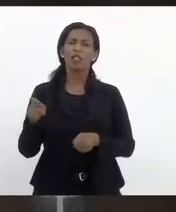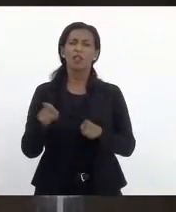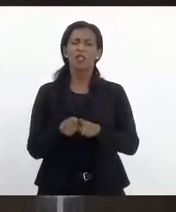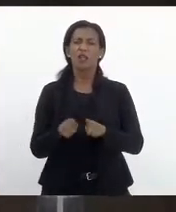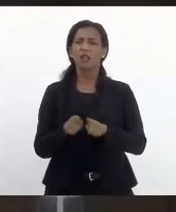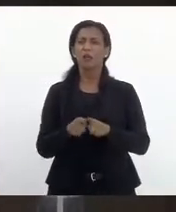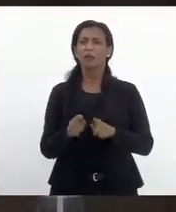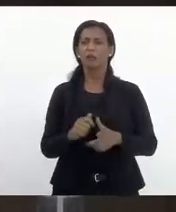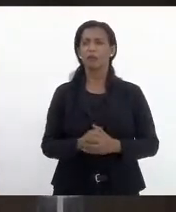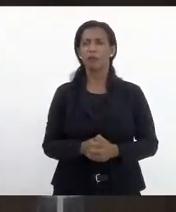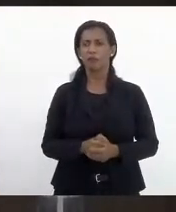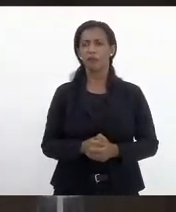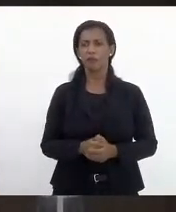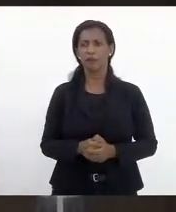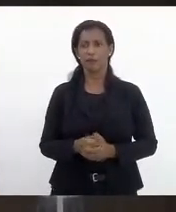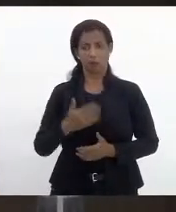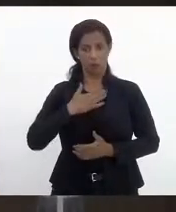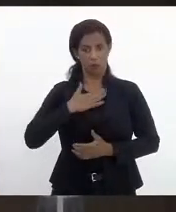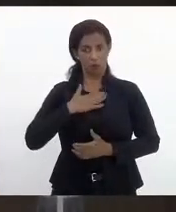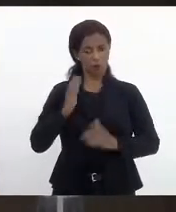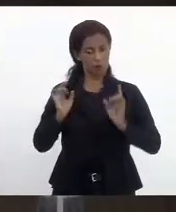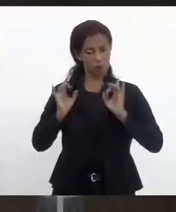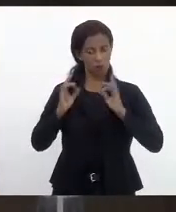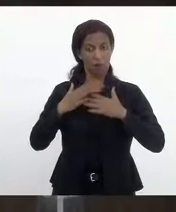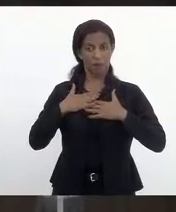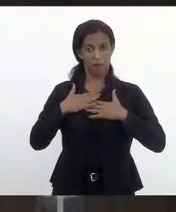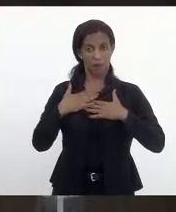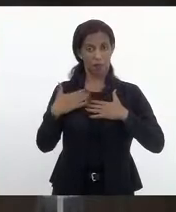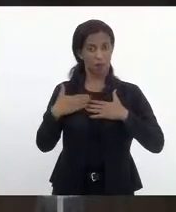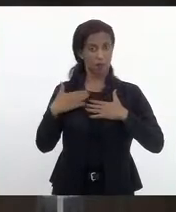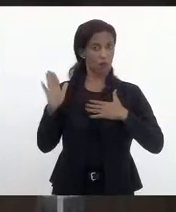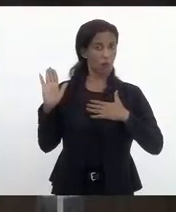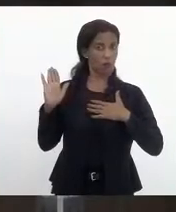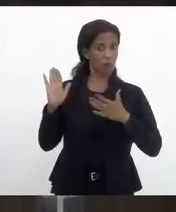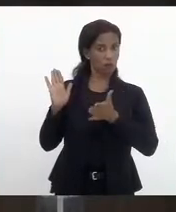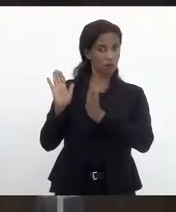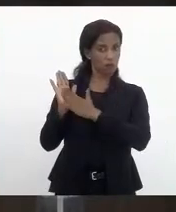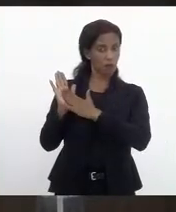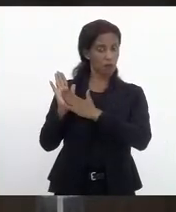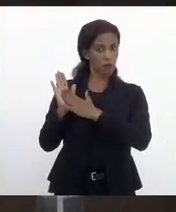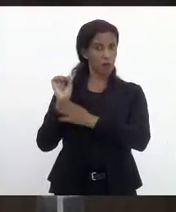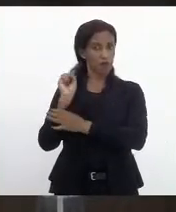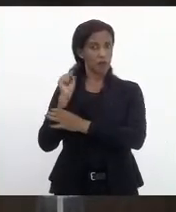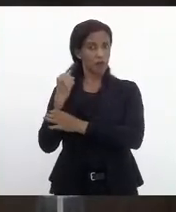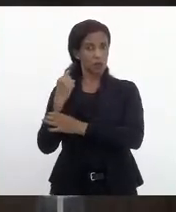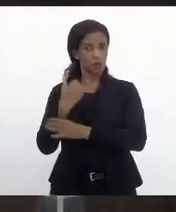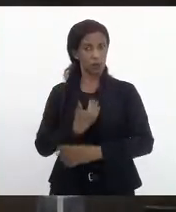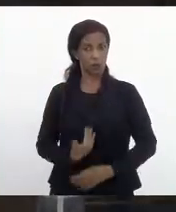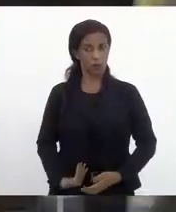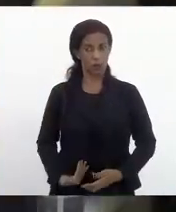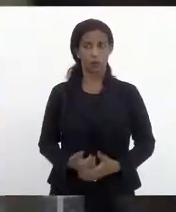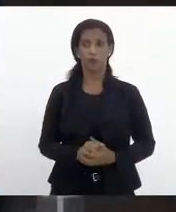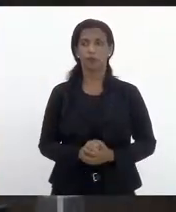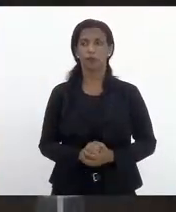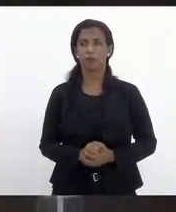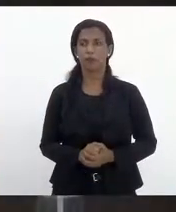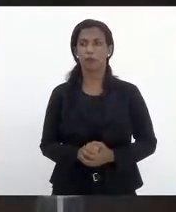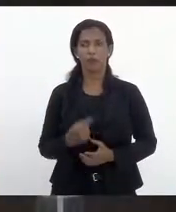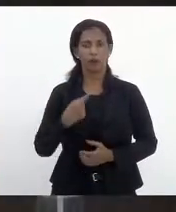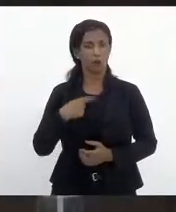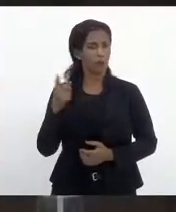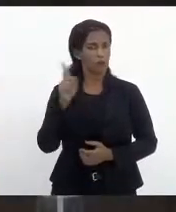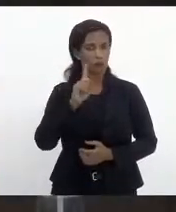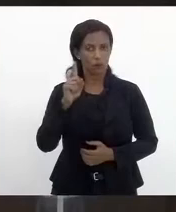presidente. Eu, no meu caso especial, eu tenho um mandato vocacionado ali para as pautas da segurança pública, por exemplo, mas eu não vou